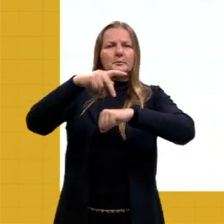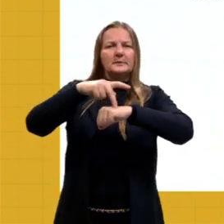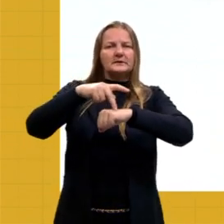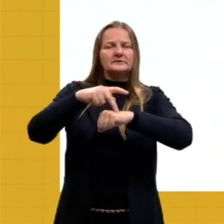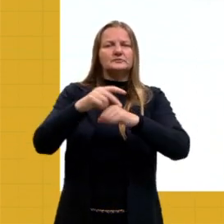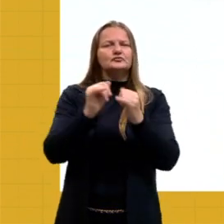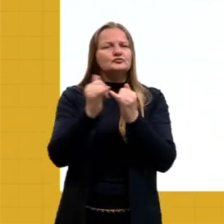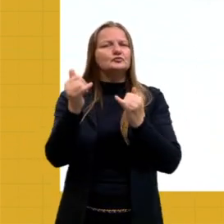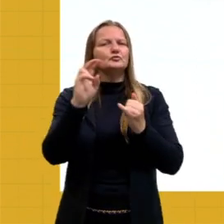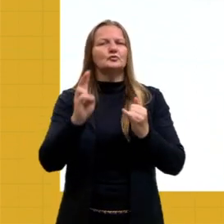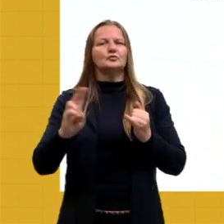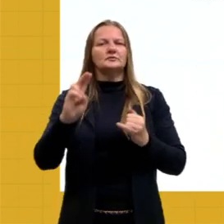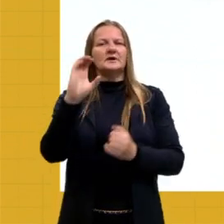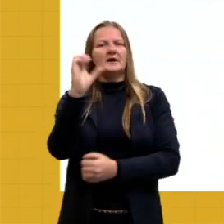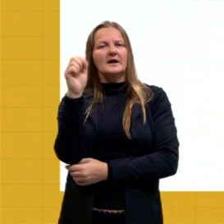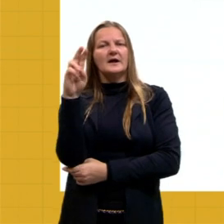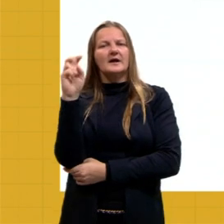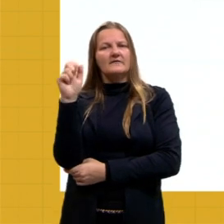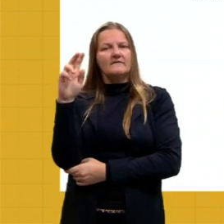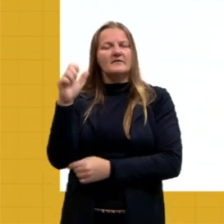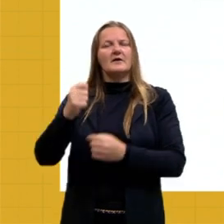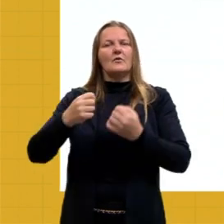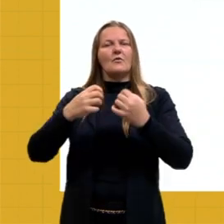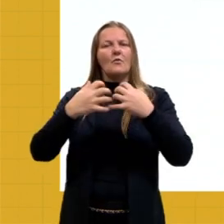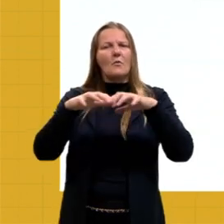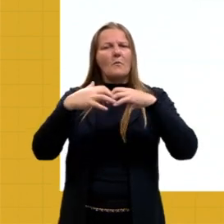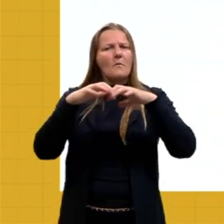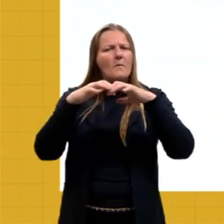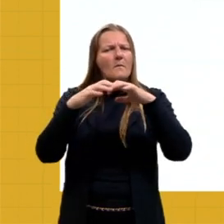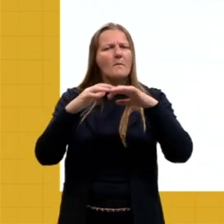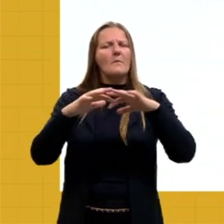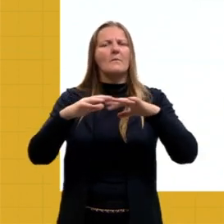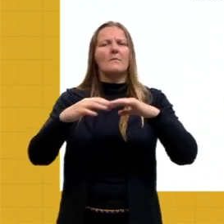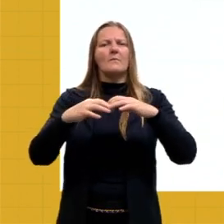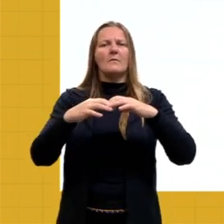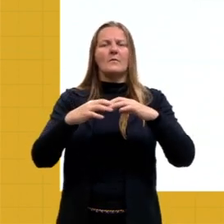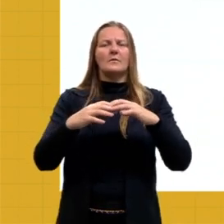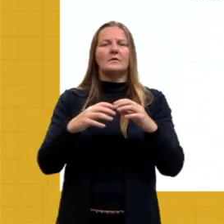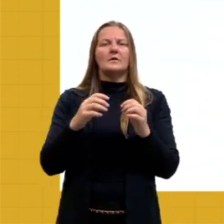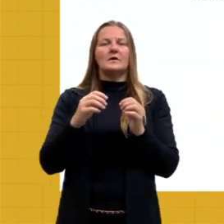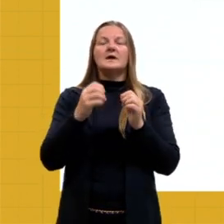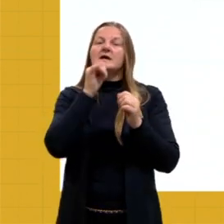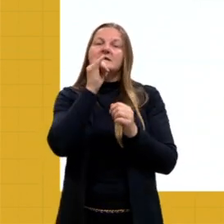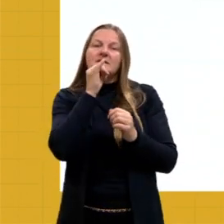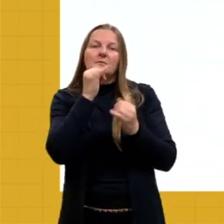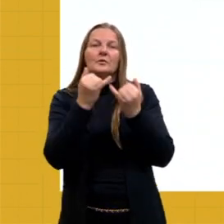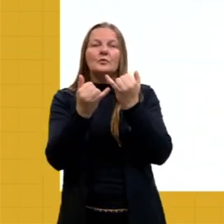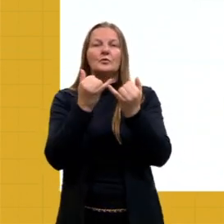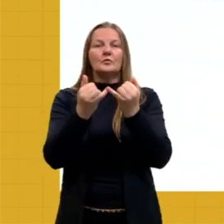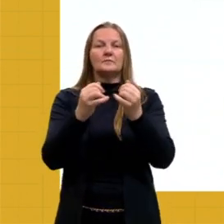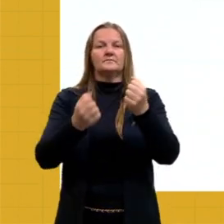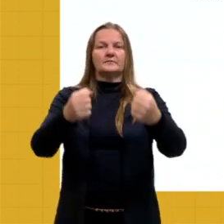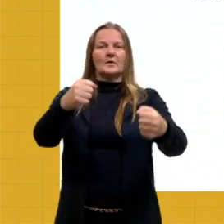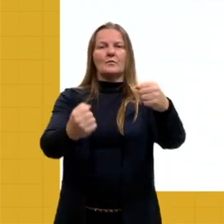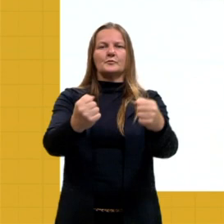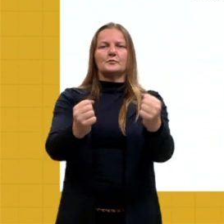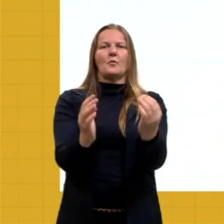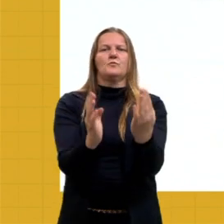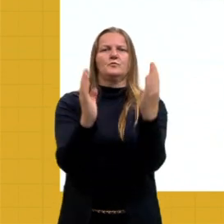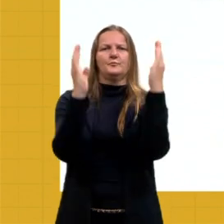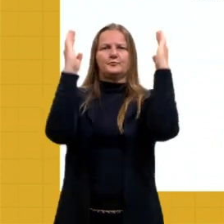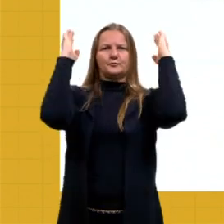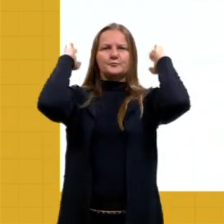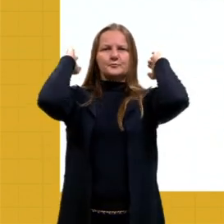Vamos colocar aqui o carvão, né, motor, por exemplo, um caminhão, ele precisa ali, ele